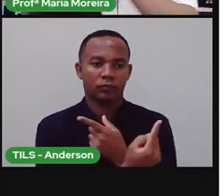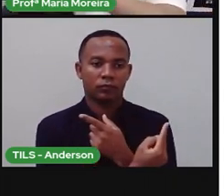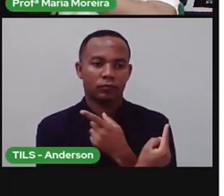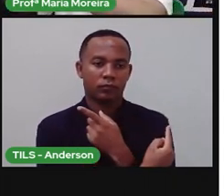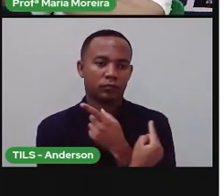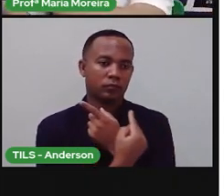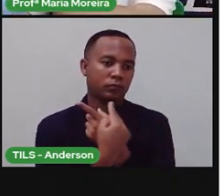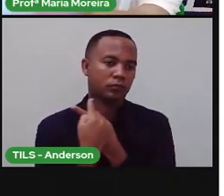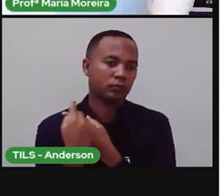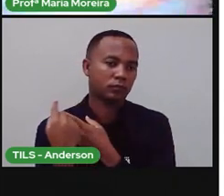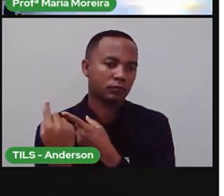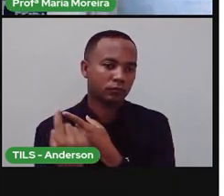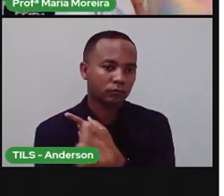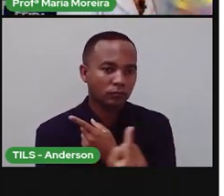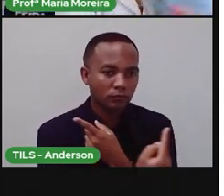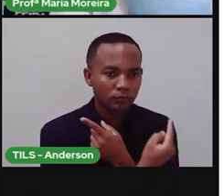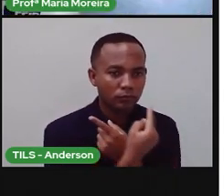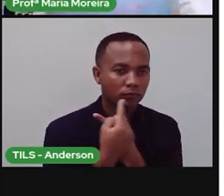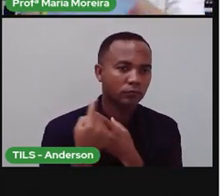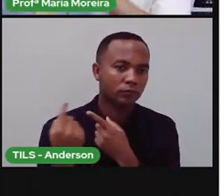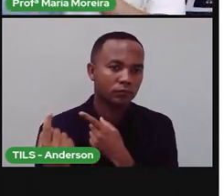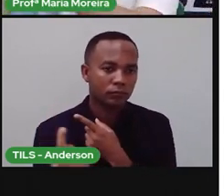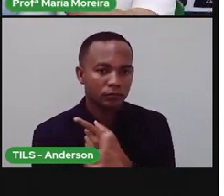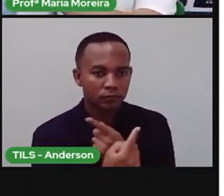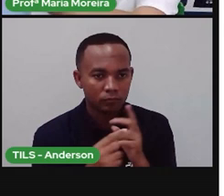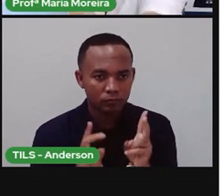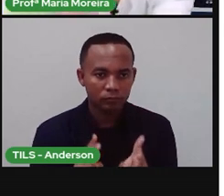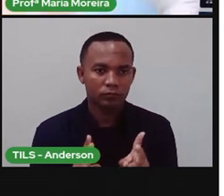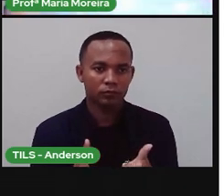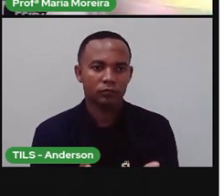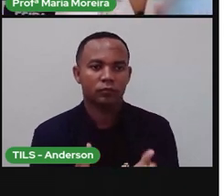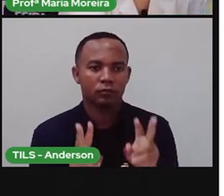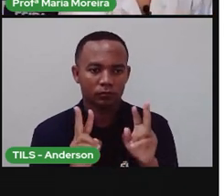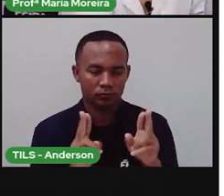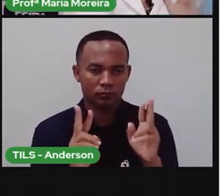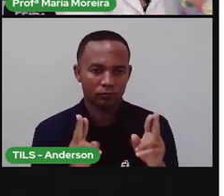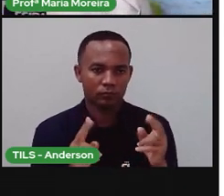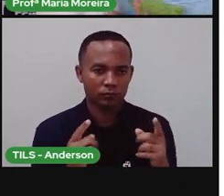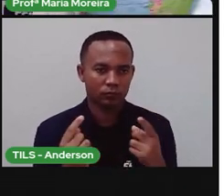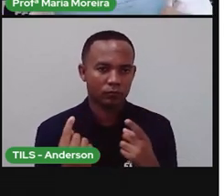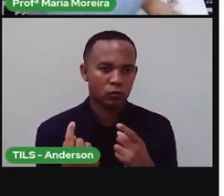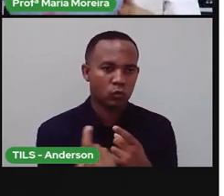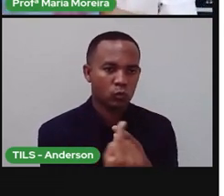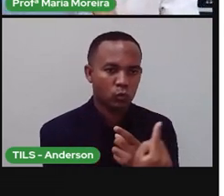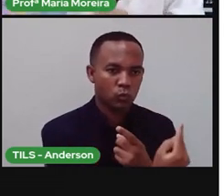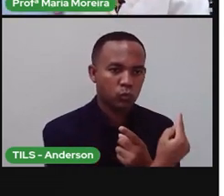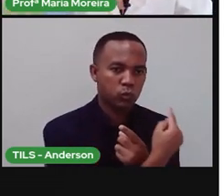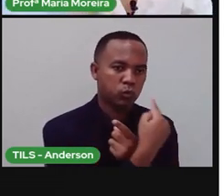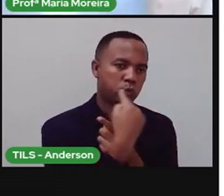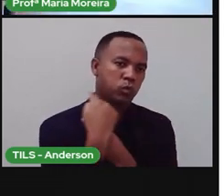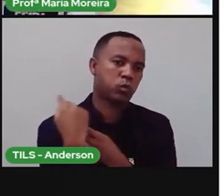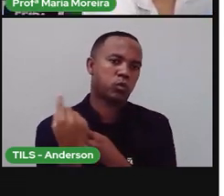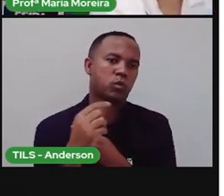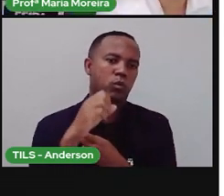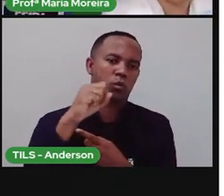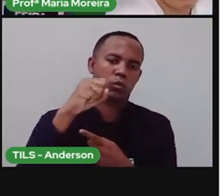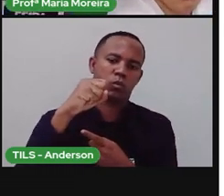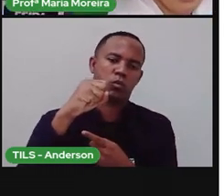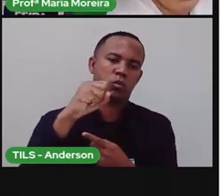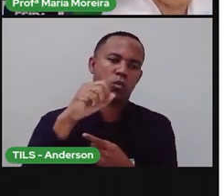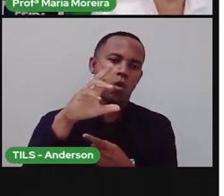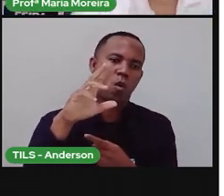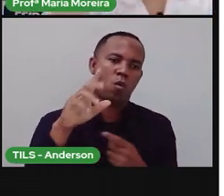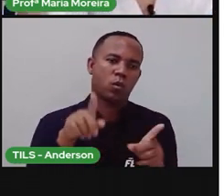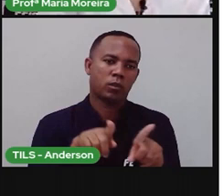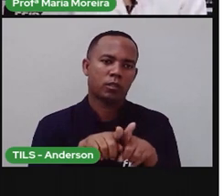girando e continua fazendo as duas coisas ao mesmo tempo, ó. Ela girando em volta dela e girando em torno do Sol.